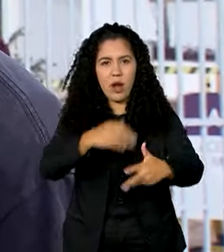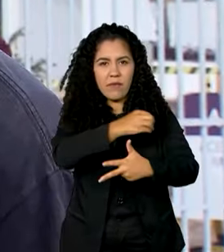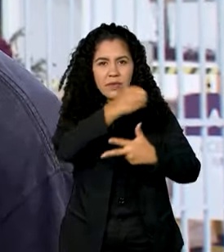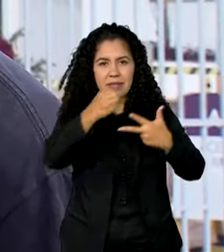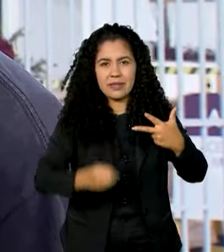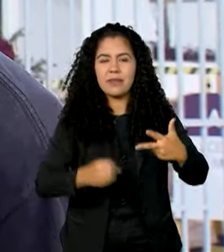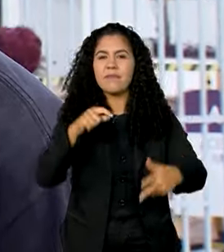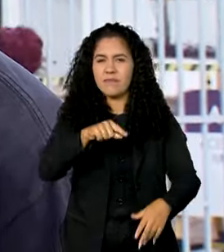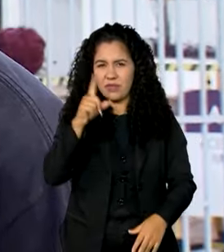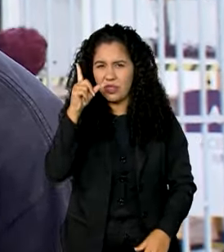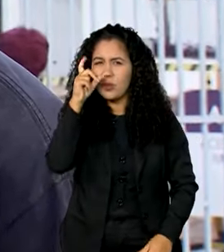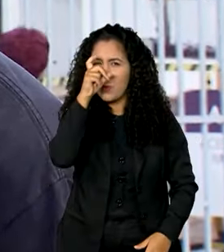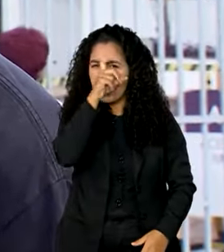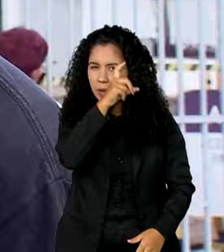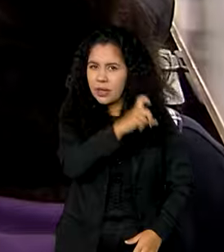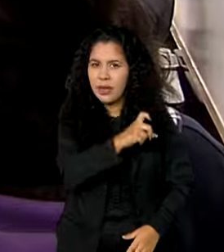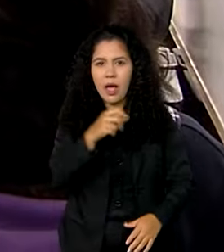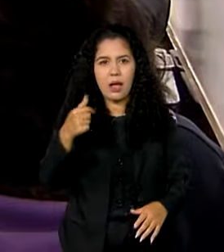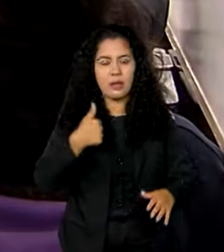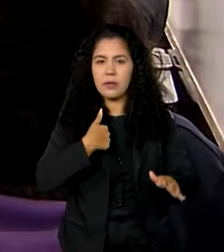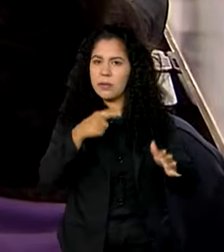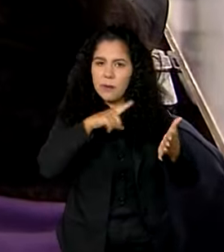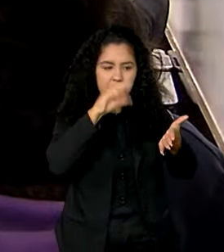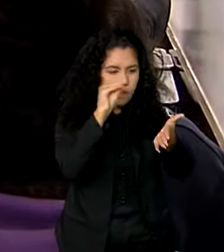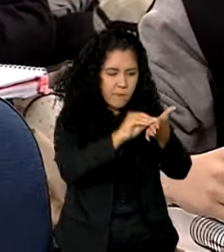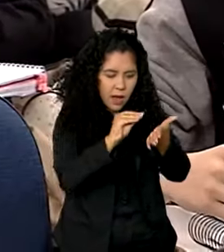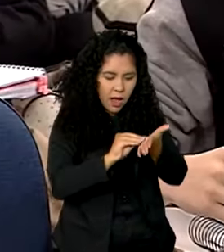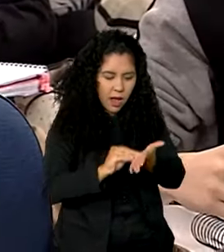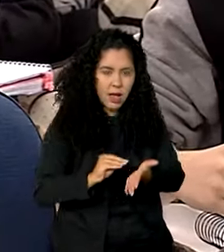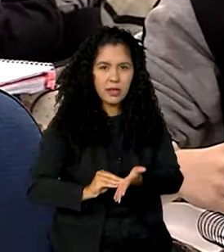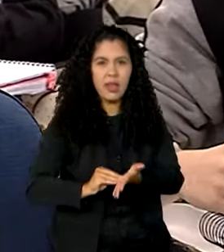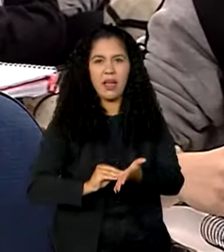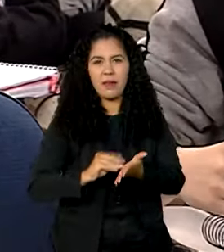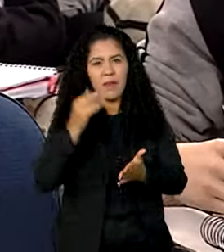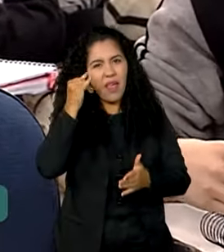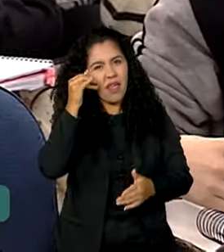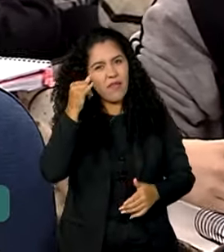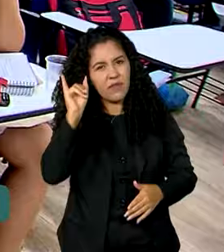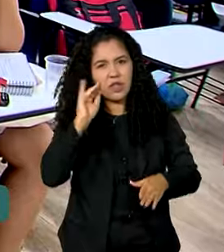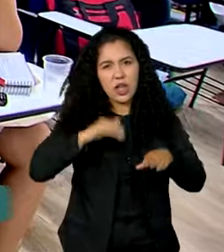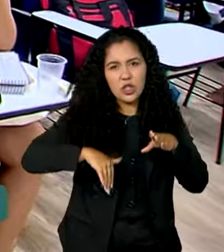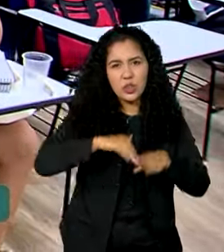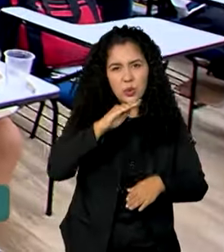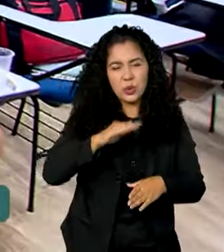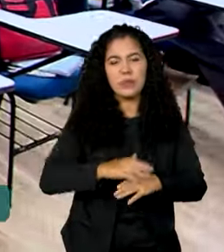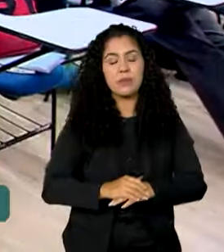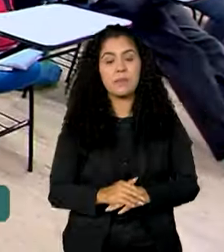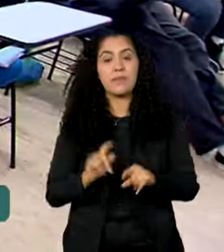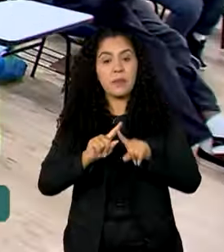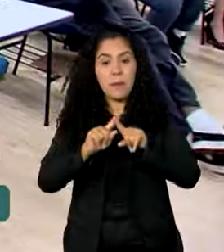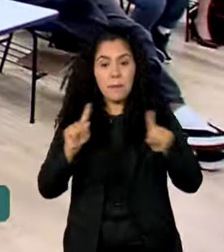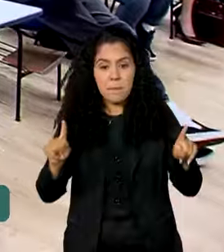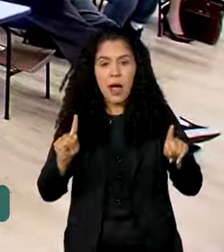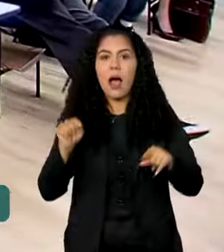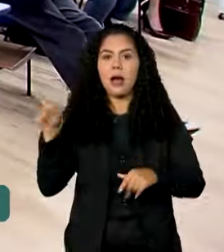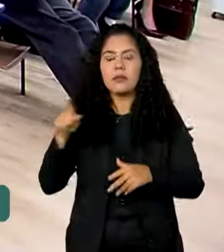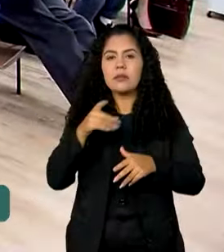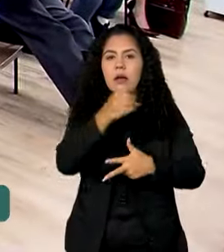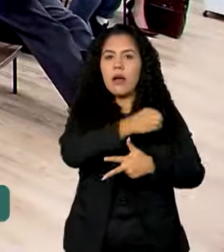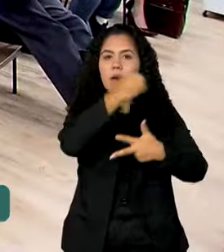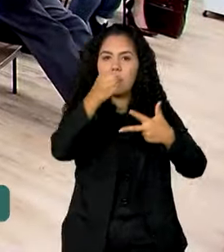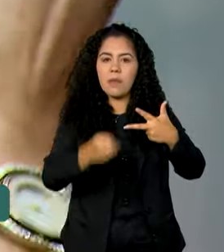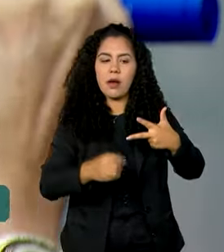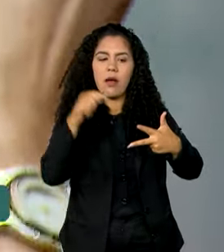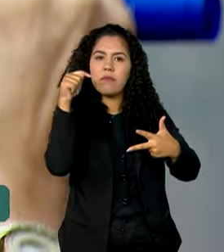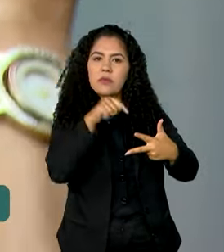marquei todas as questões antes de chutar. O Exame Nacional do Ensino Médio é a porta de entrada para o ensino